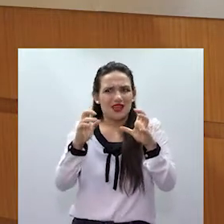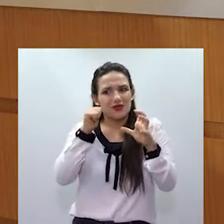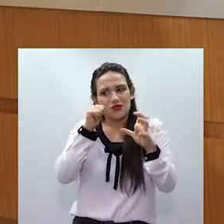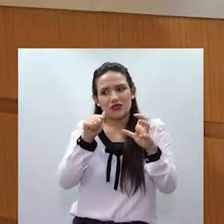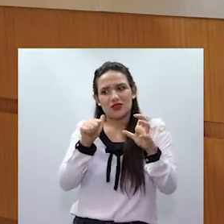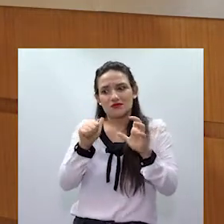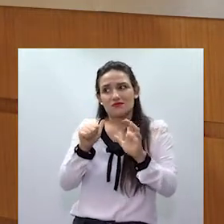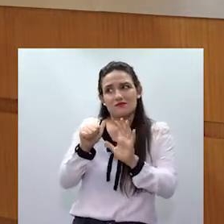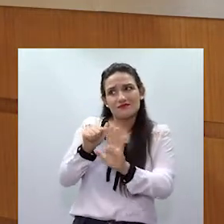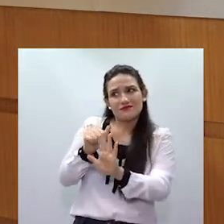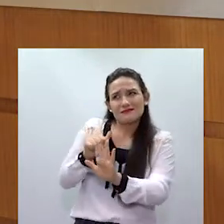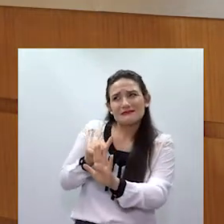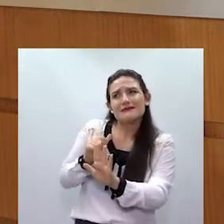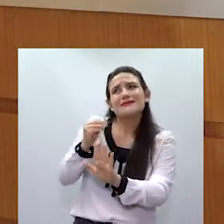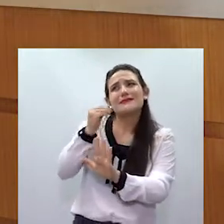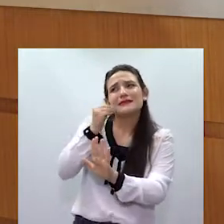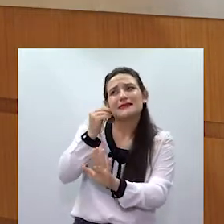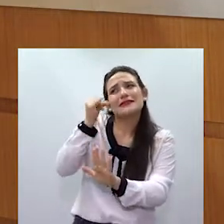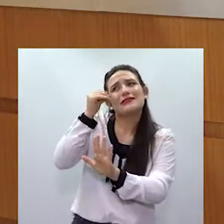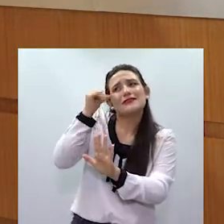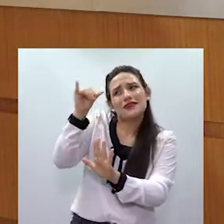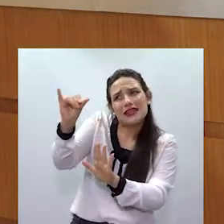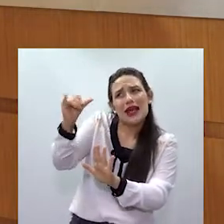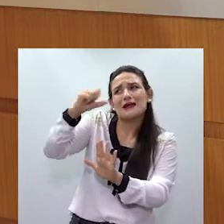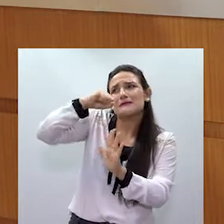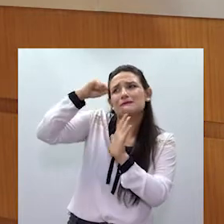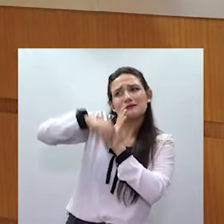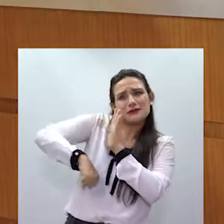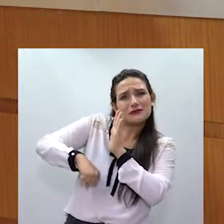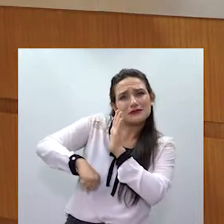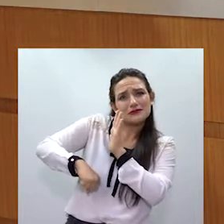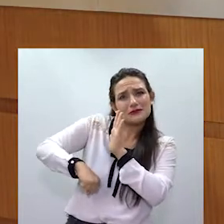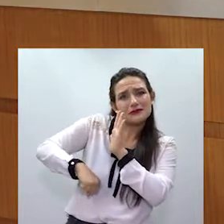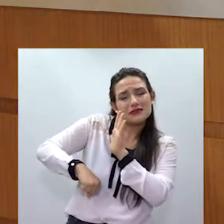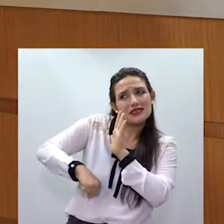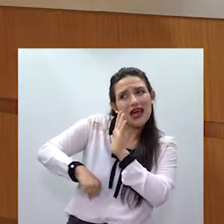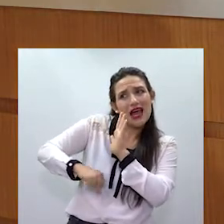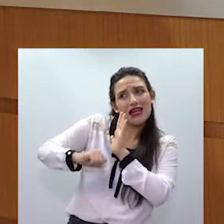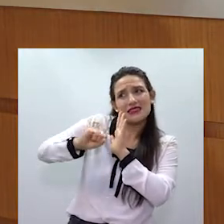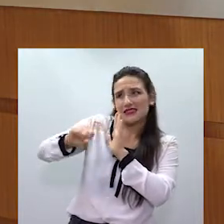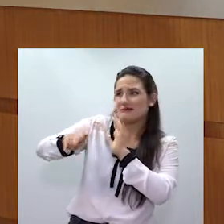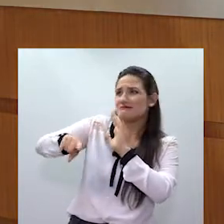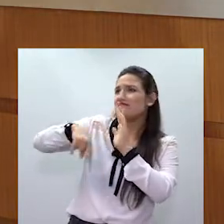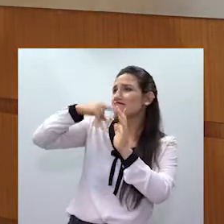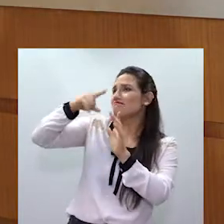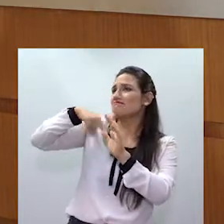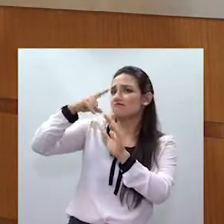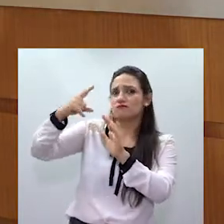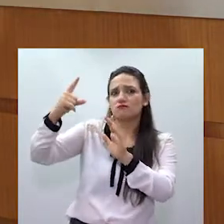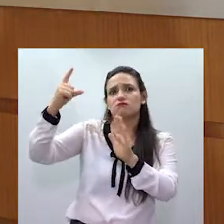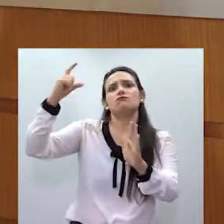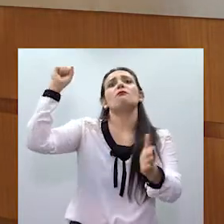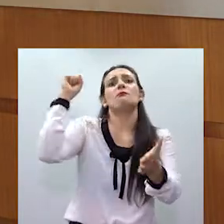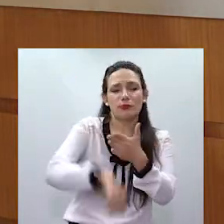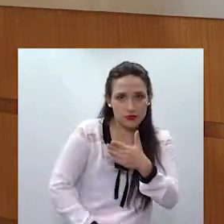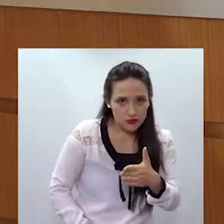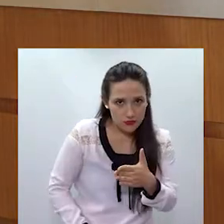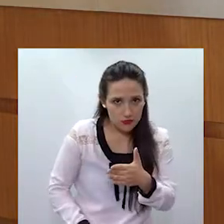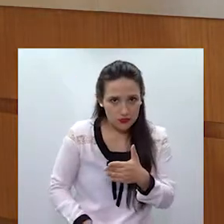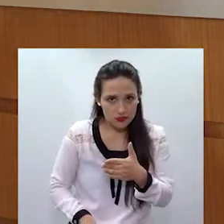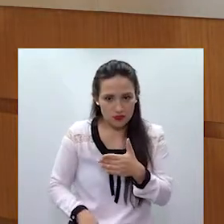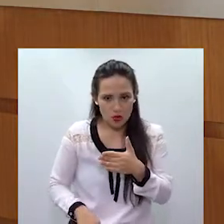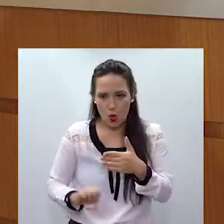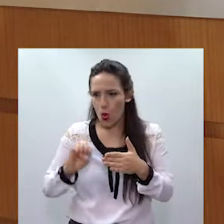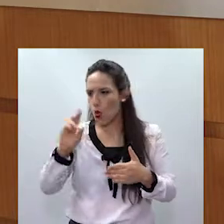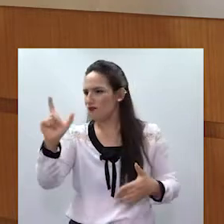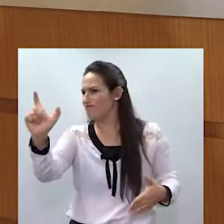dizer, pisa em ovos, né? Faz tudo para evitar a agressão. Existe aí o momento da agressão propriamente dita, e que é o